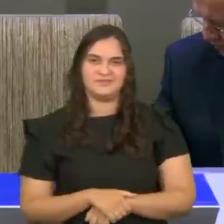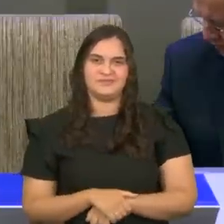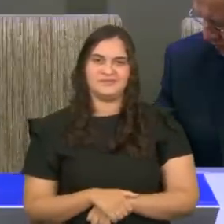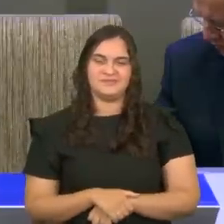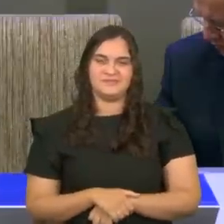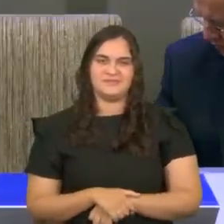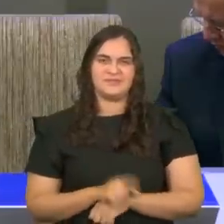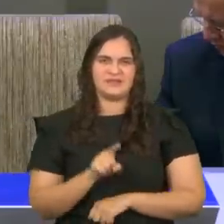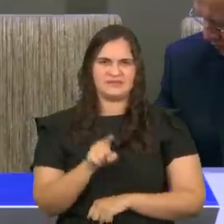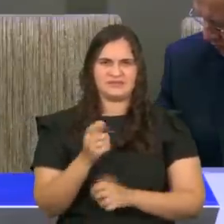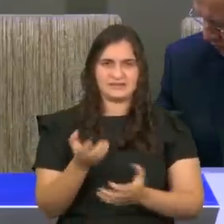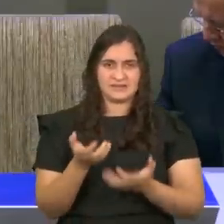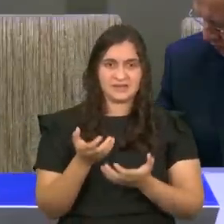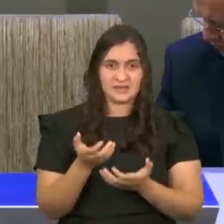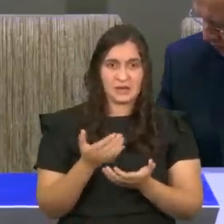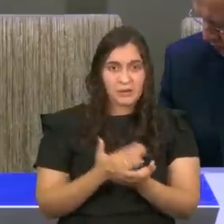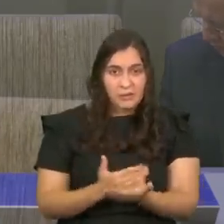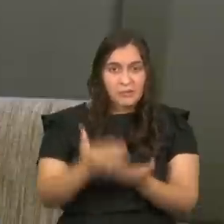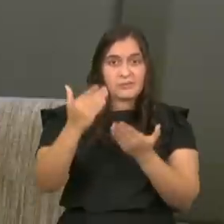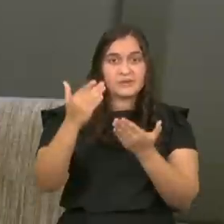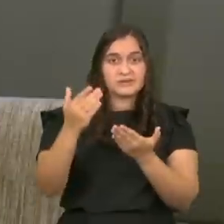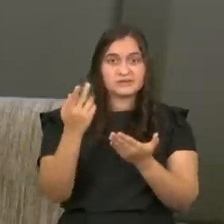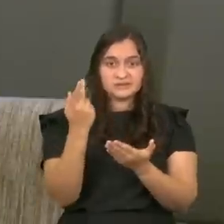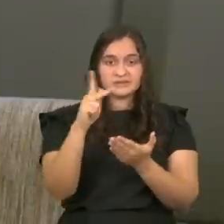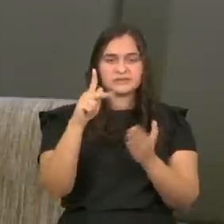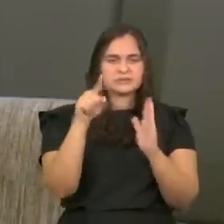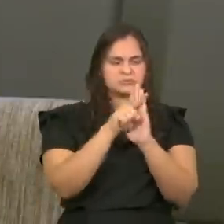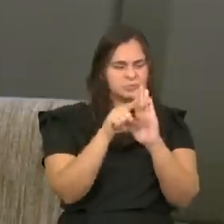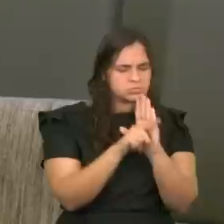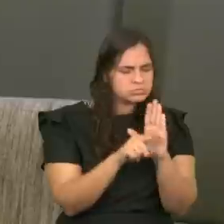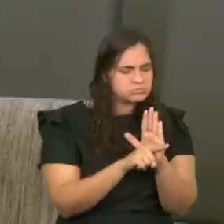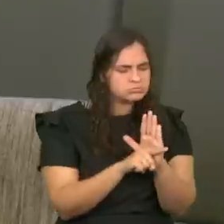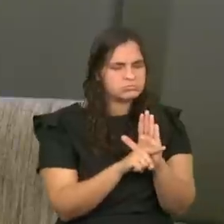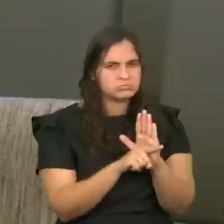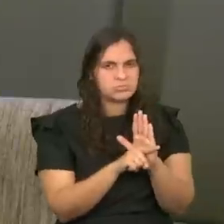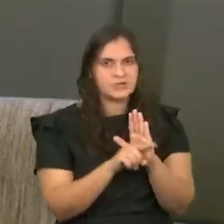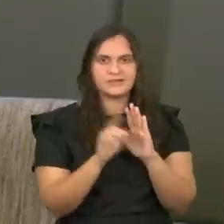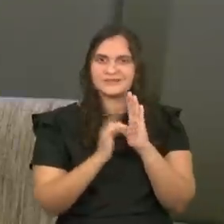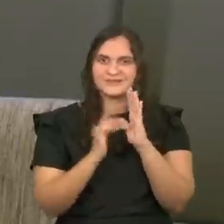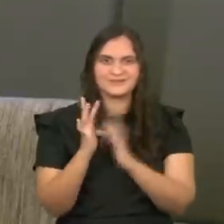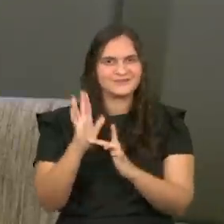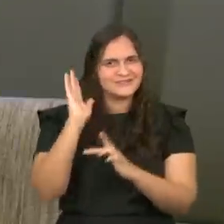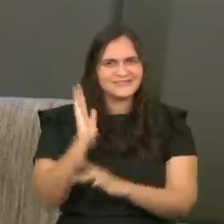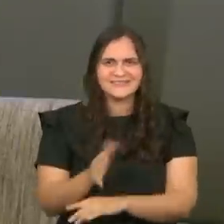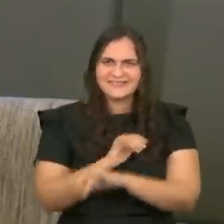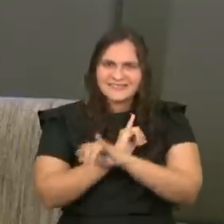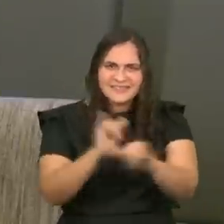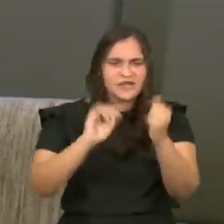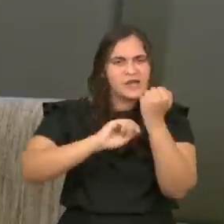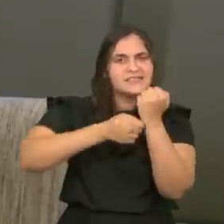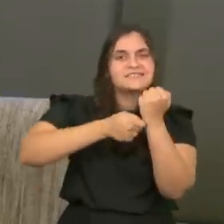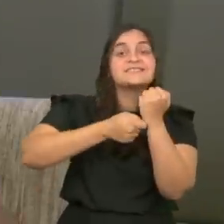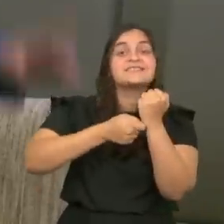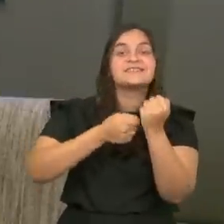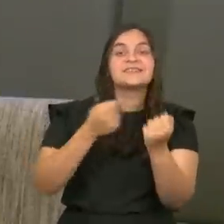quer começar, teu projeto, em 2023, Jesus, está te dando, segredo, a chave, do sucesso,